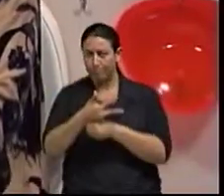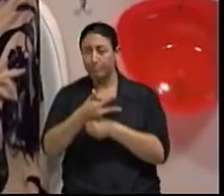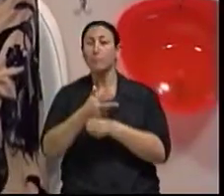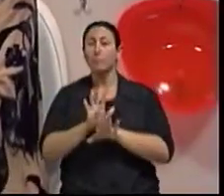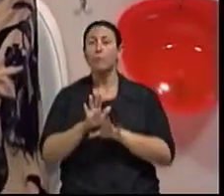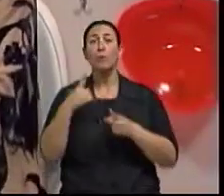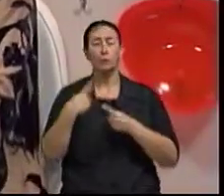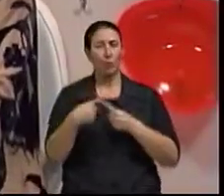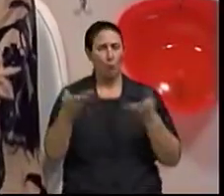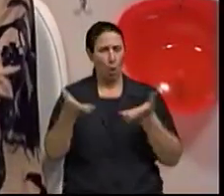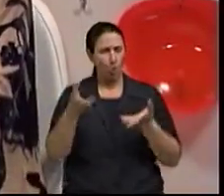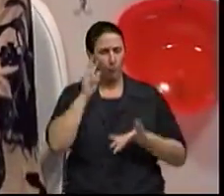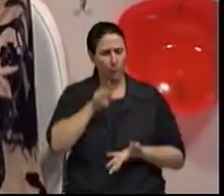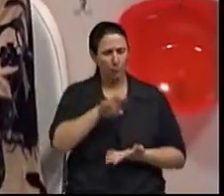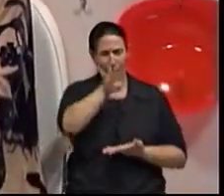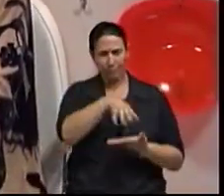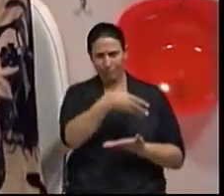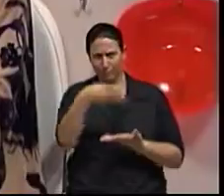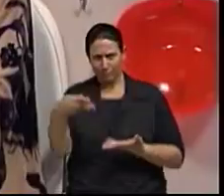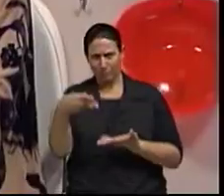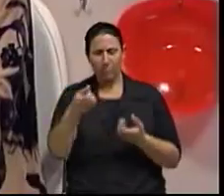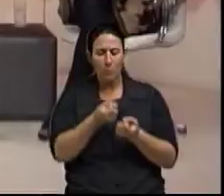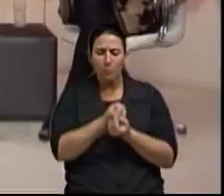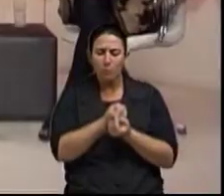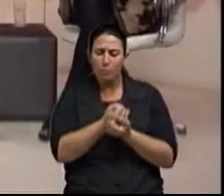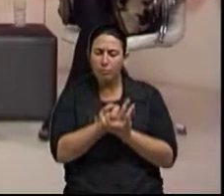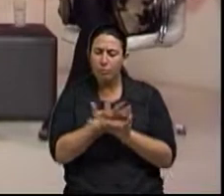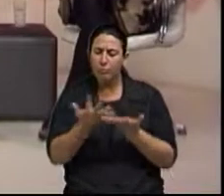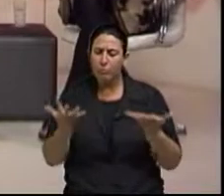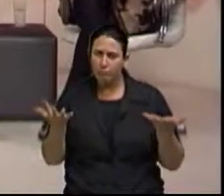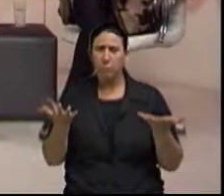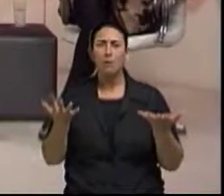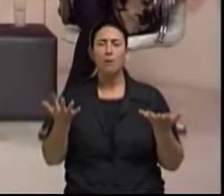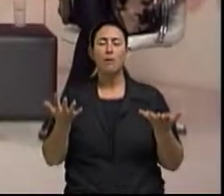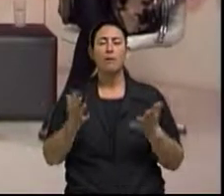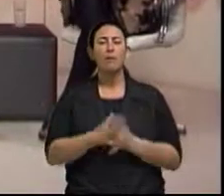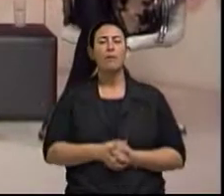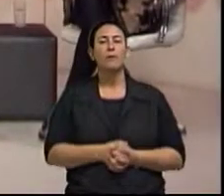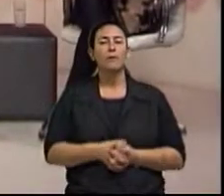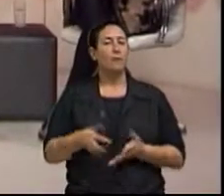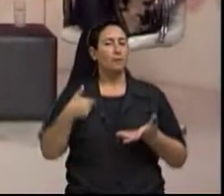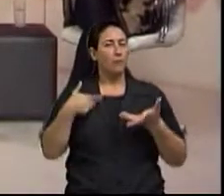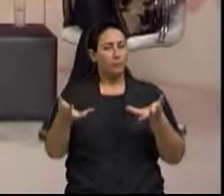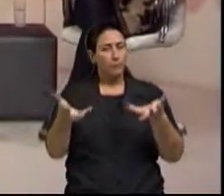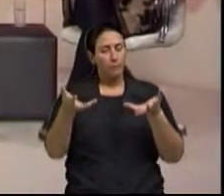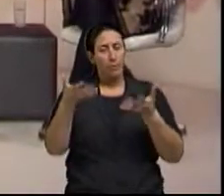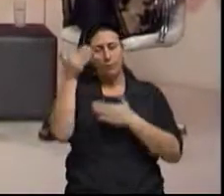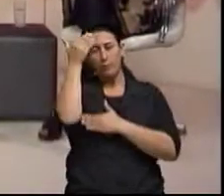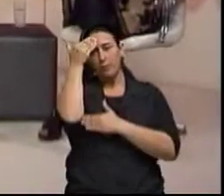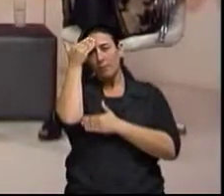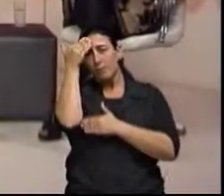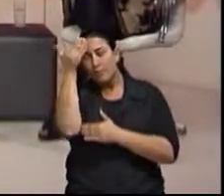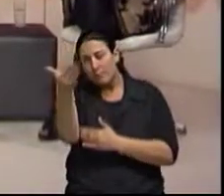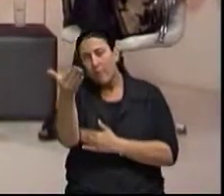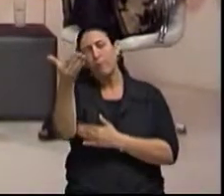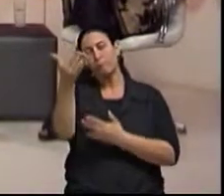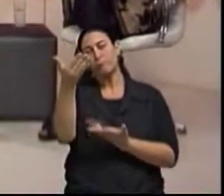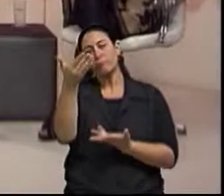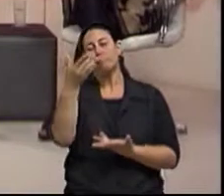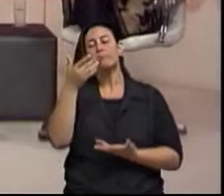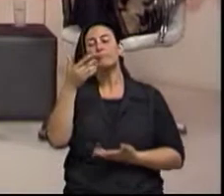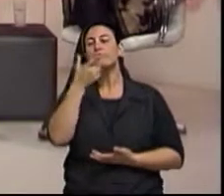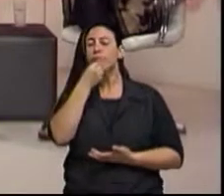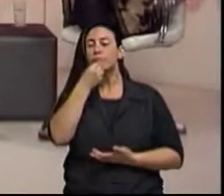vê esses dados, é uma população, né, Alfredo? Bom, Isabel, queria te agradecer à produção pelo convite, que muito me honrou.